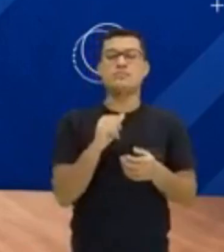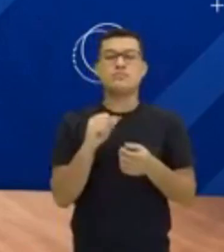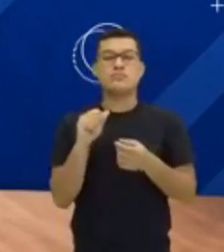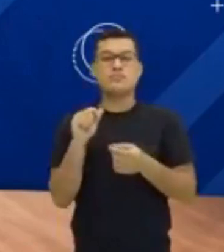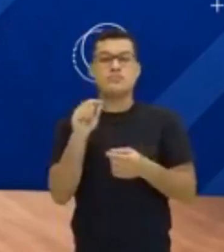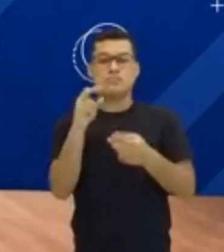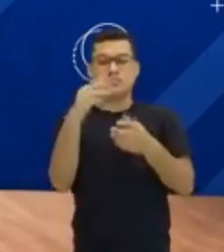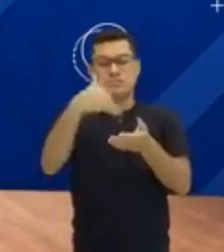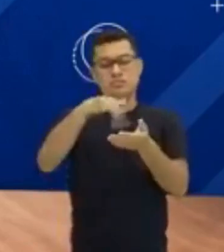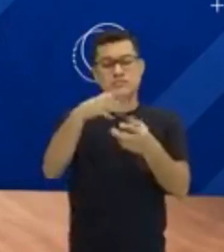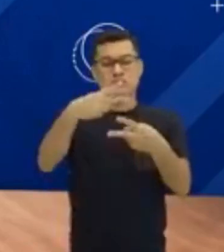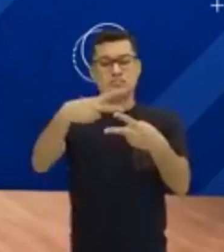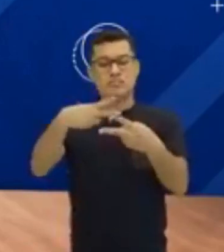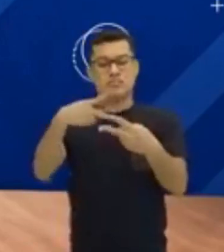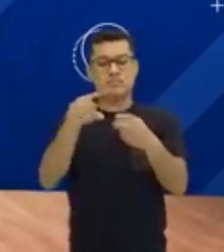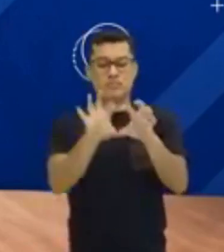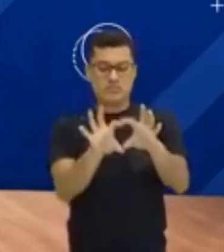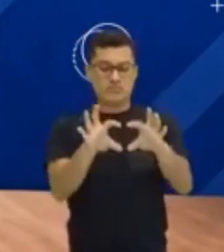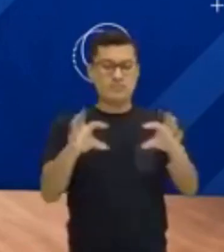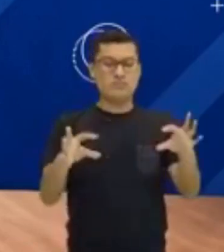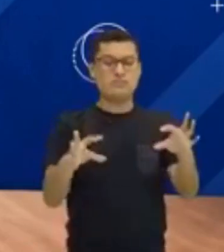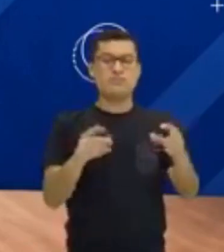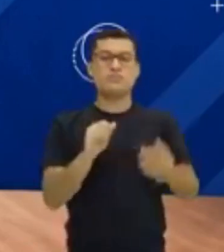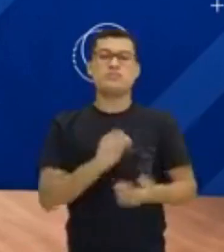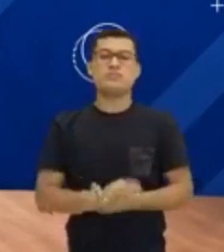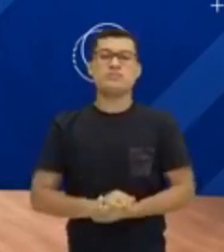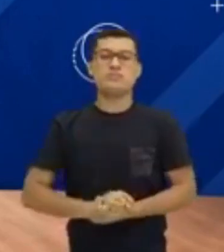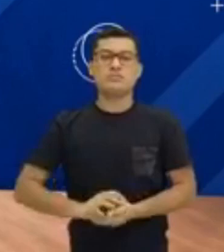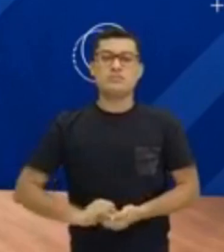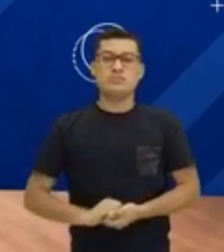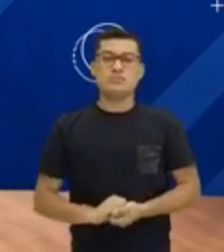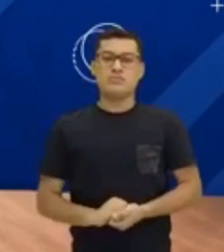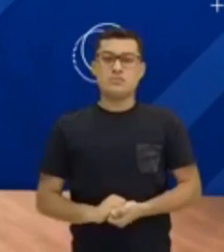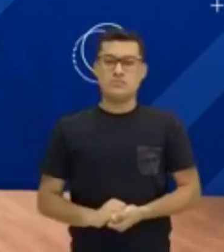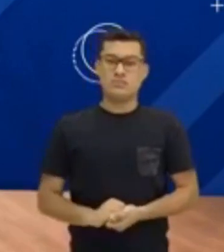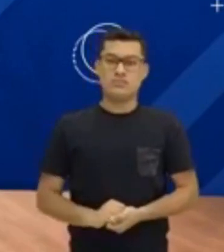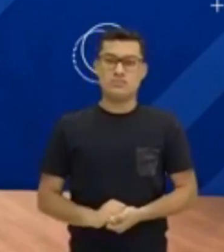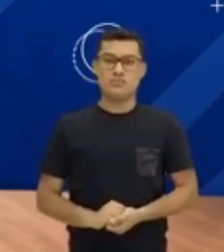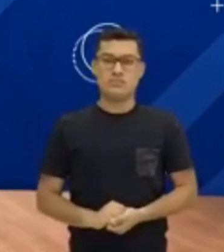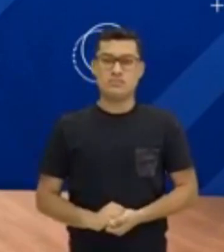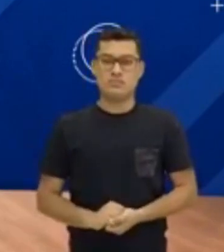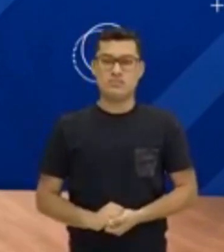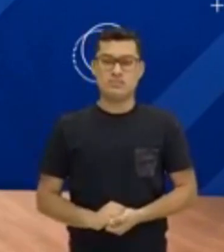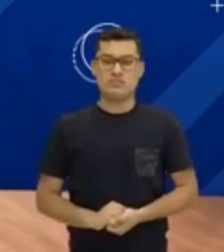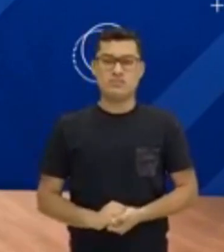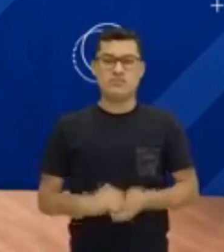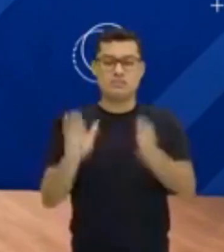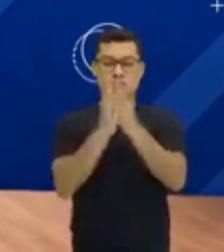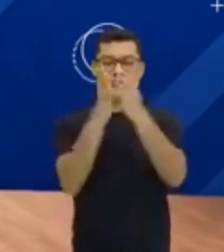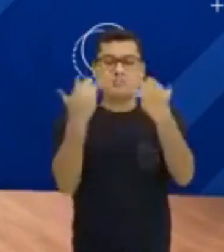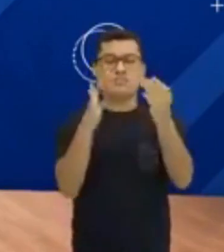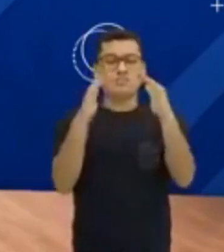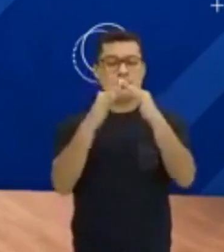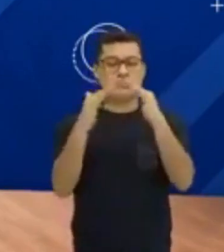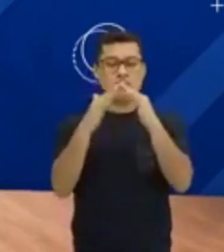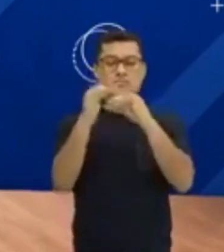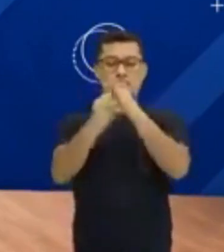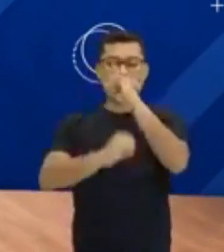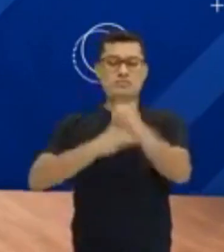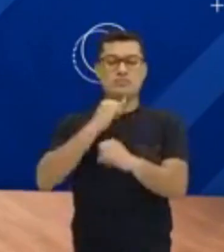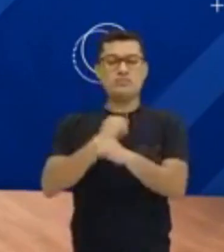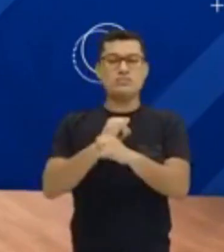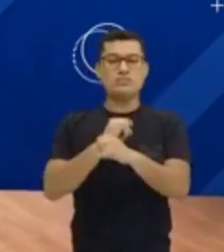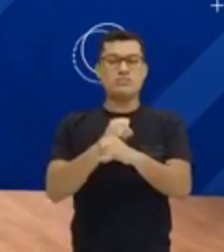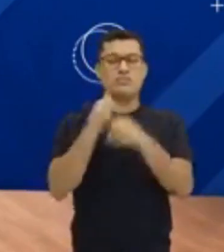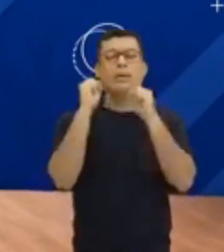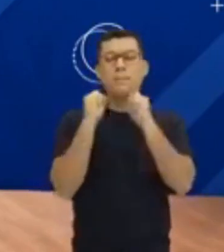.seduc.pa.gov.br, na aba Para Casa. Lá,